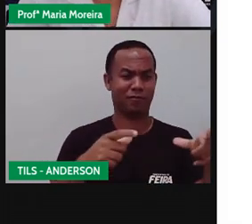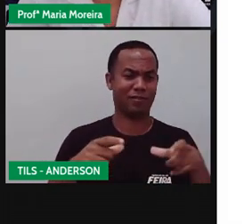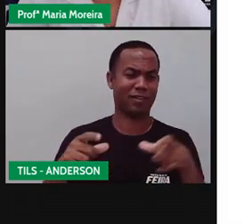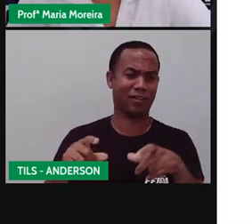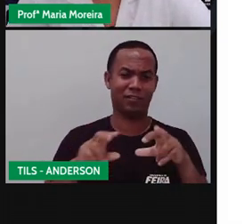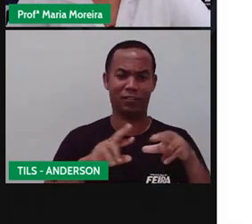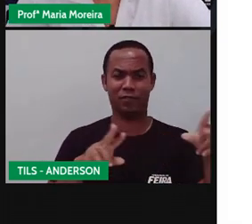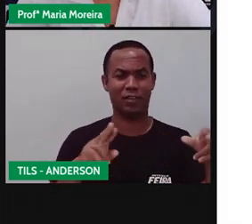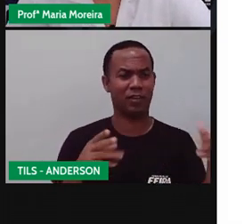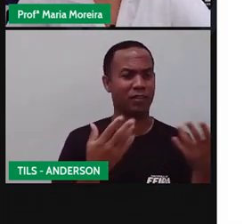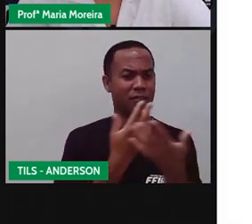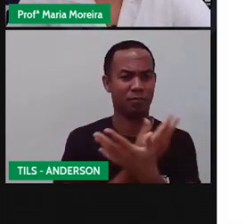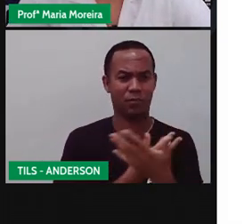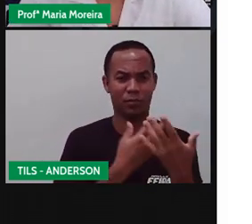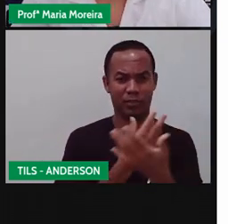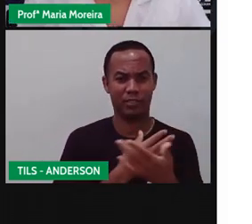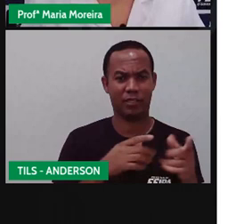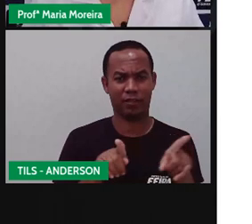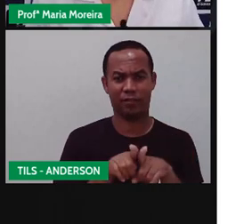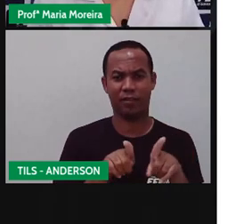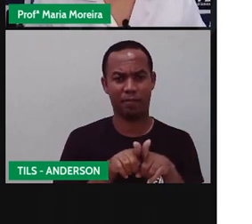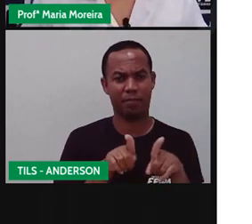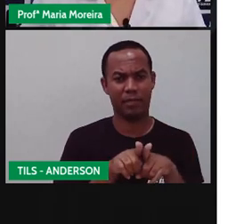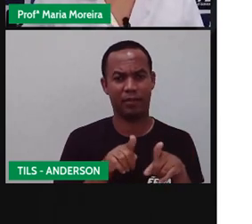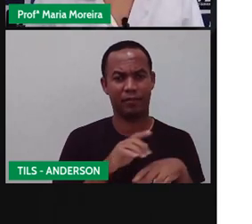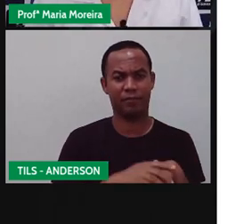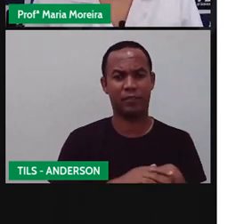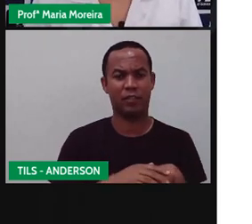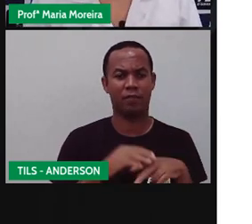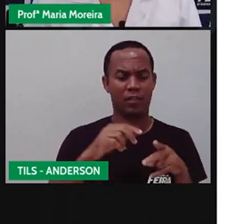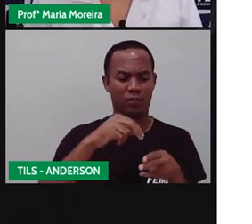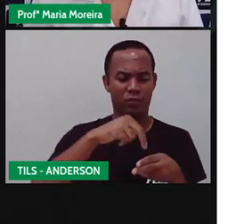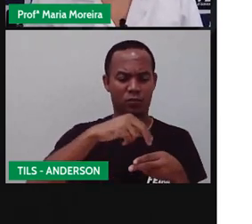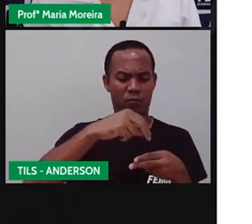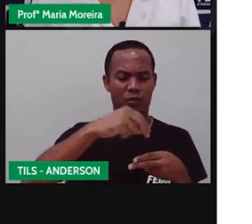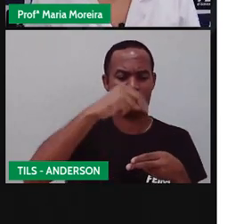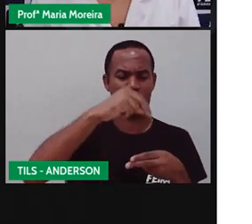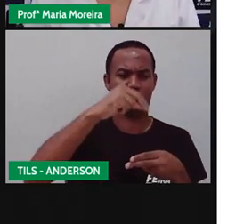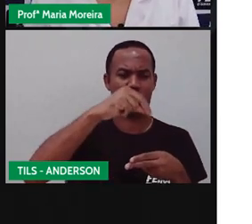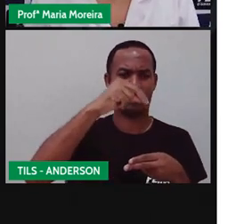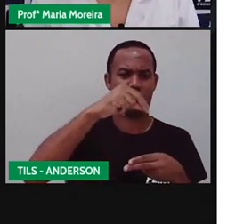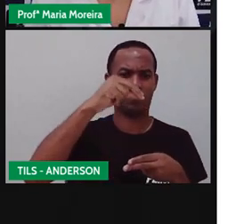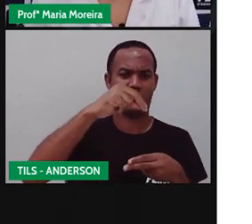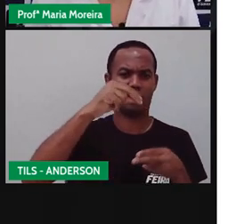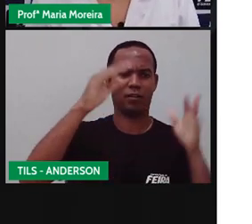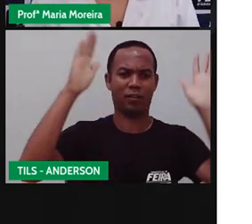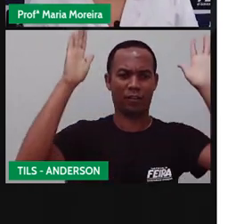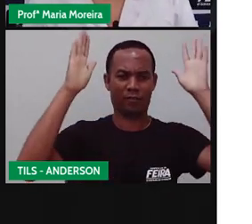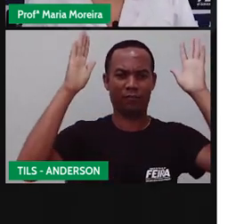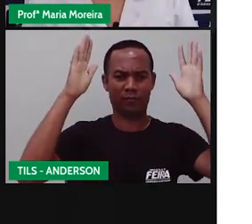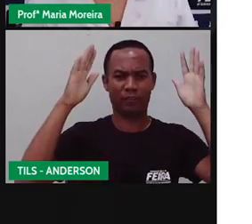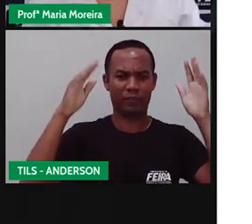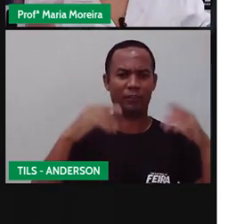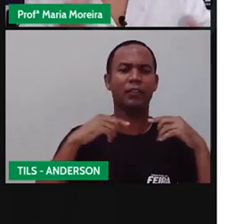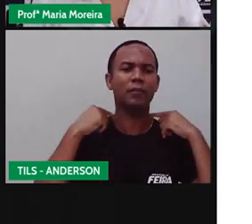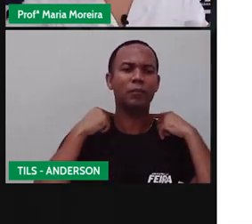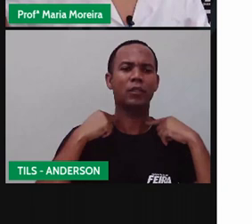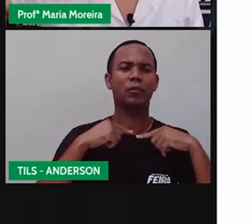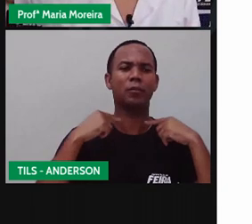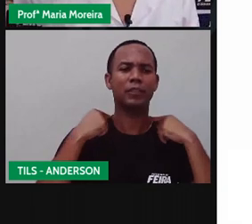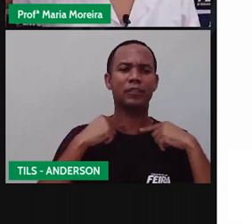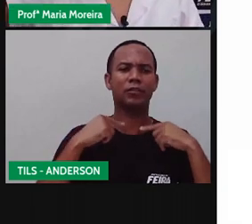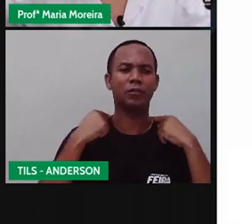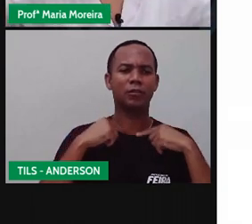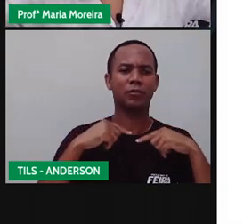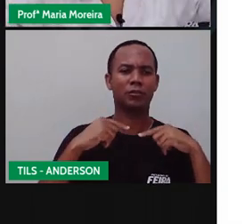e formas de pular. E podemos aumentar o desafio subindo a altura do elástico. Quem tocar nele, passa a vez, né? Que tem aquele do